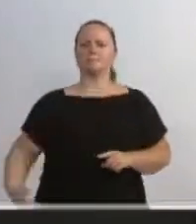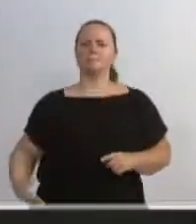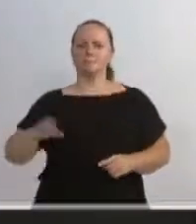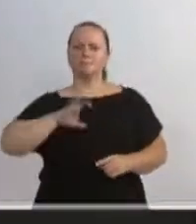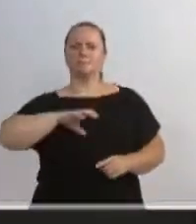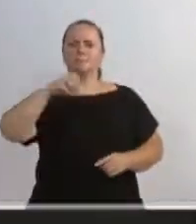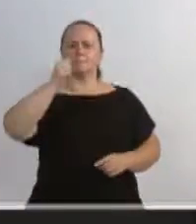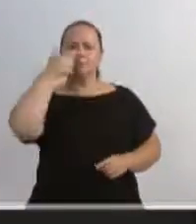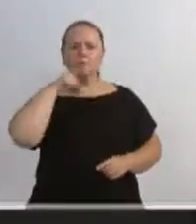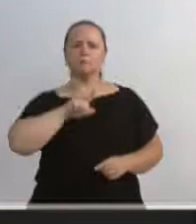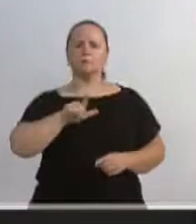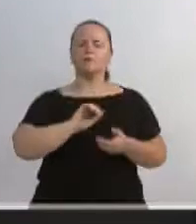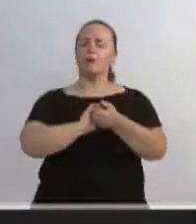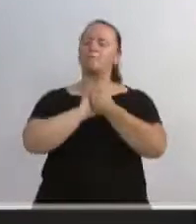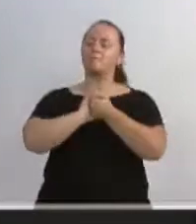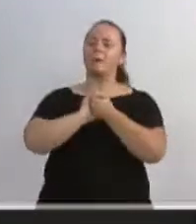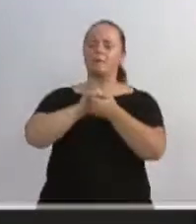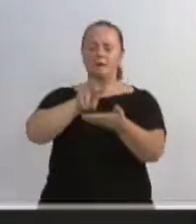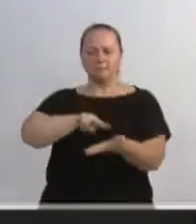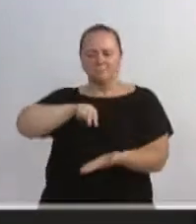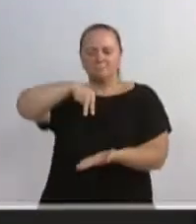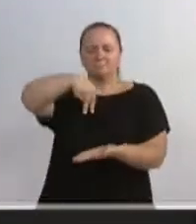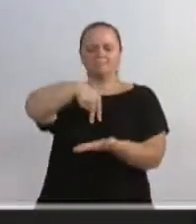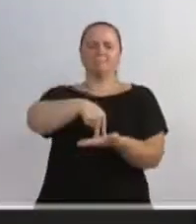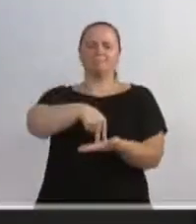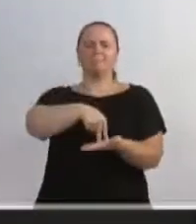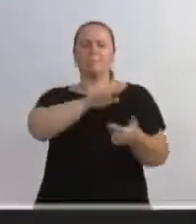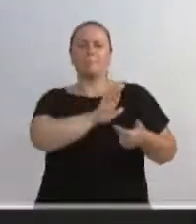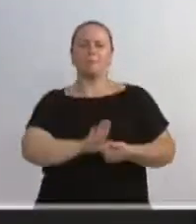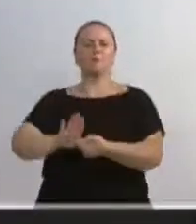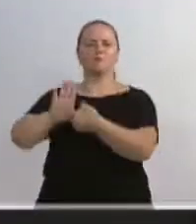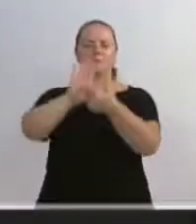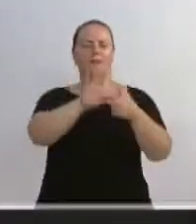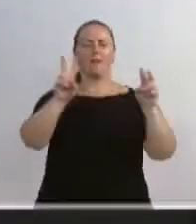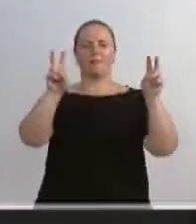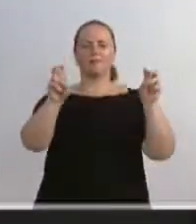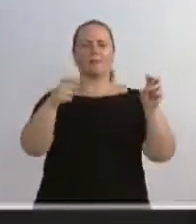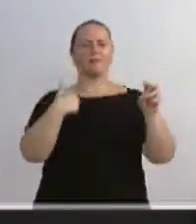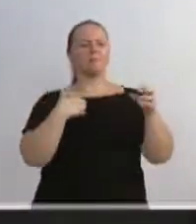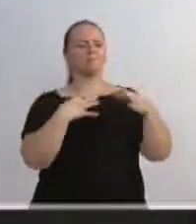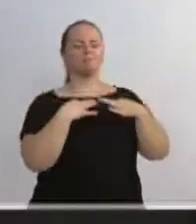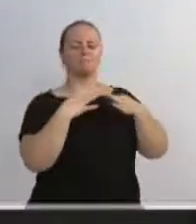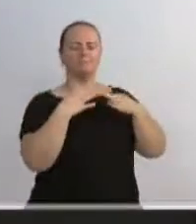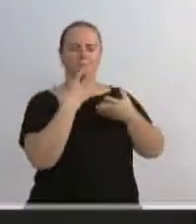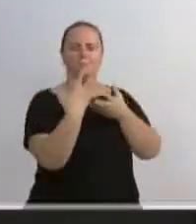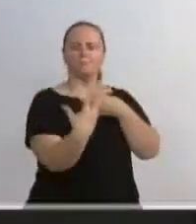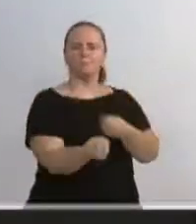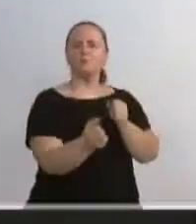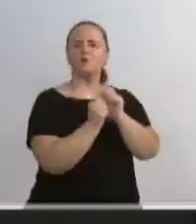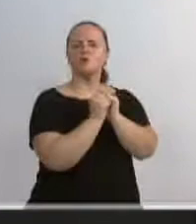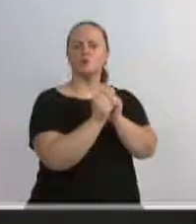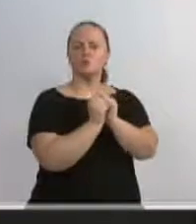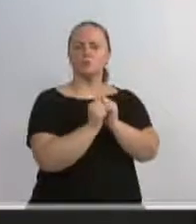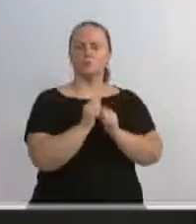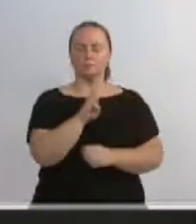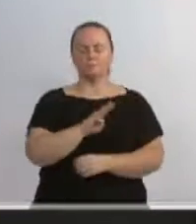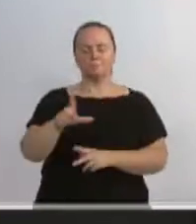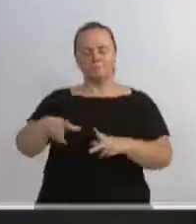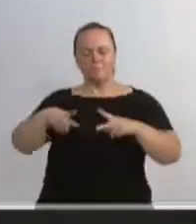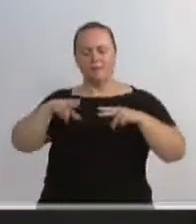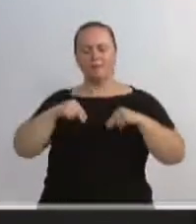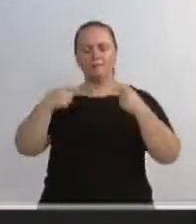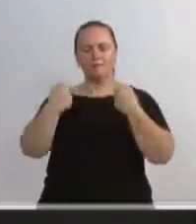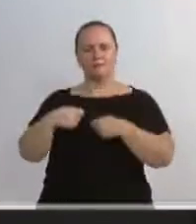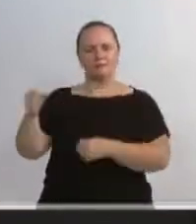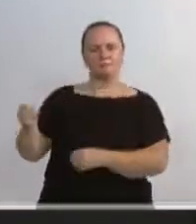certo virá. Parabéns por levantar essa bandeira, conte comigo no que precisar disso, porque Blumenau merece e precisa ter pessoas com